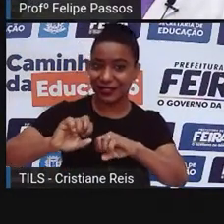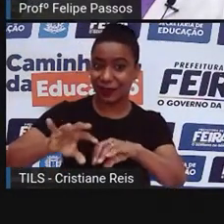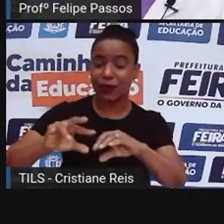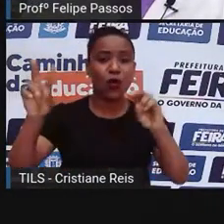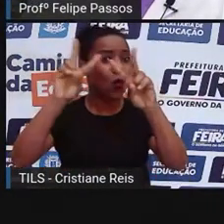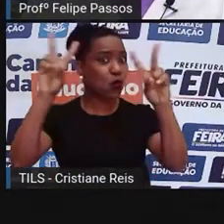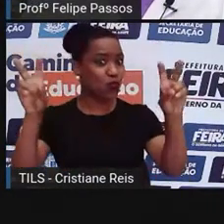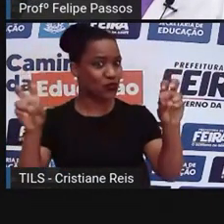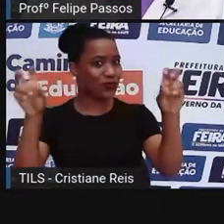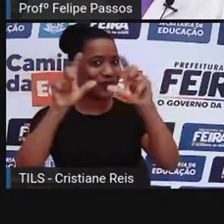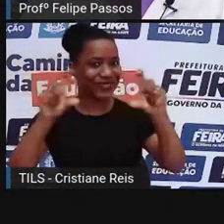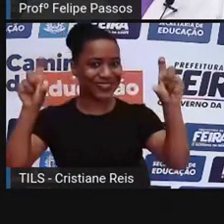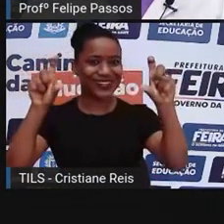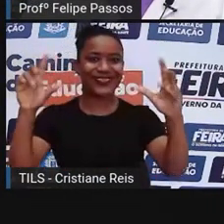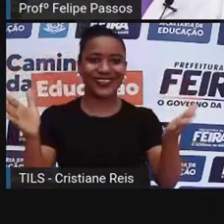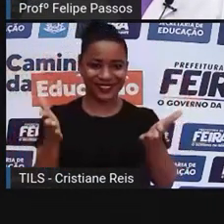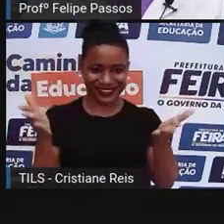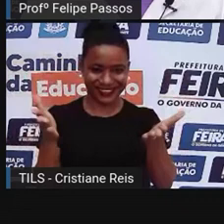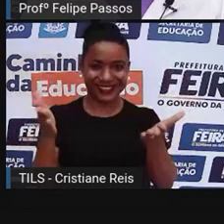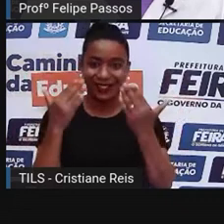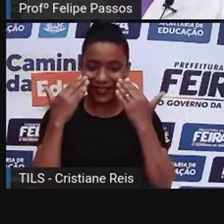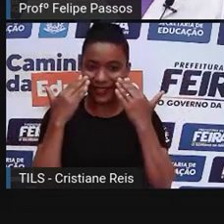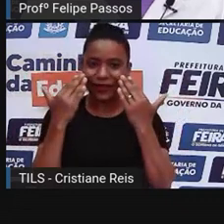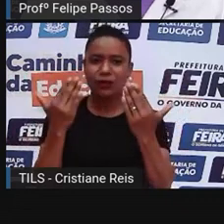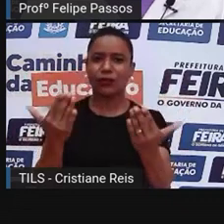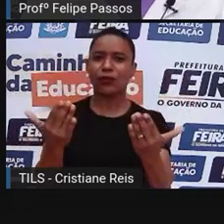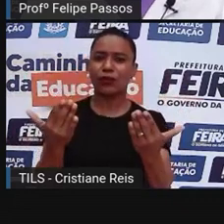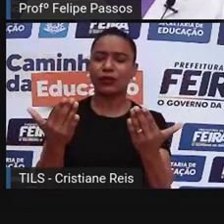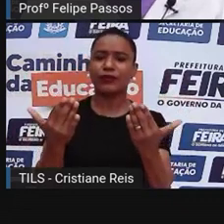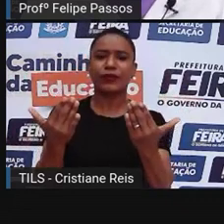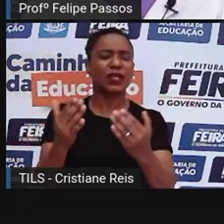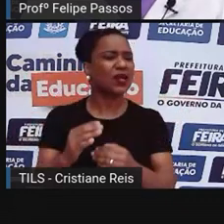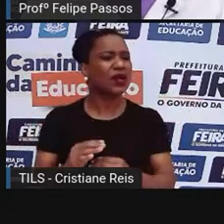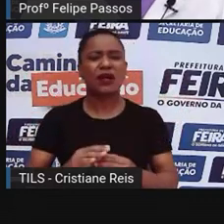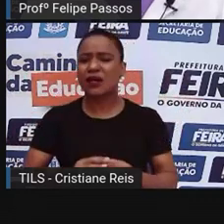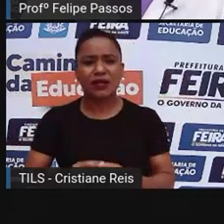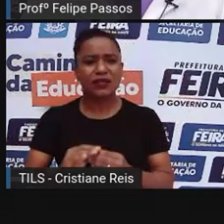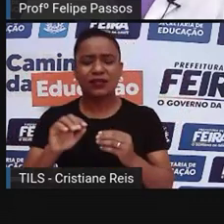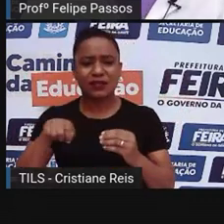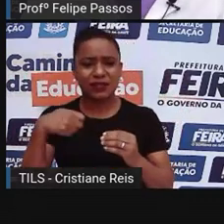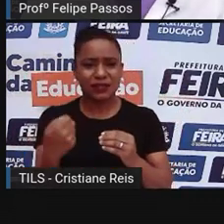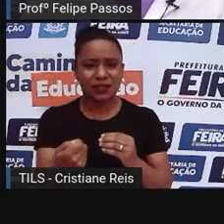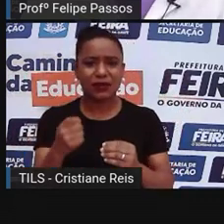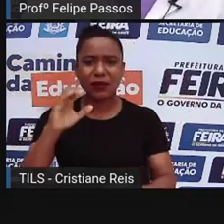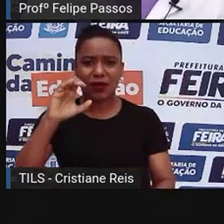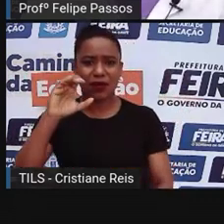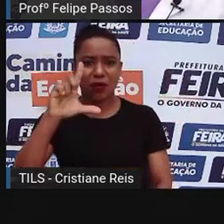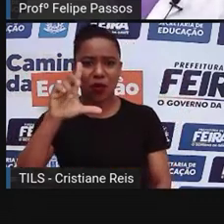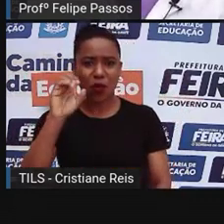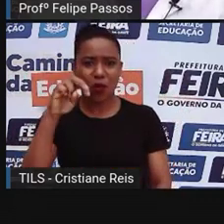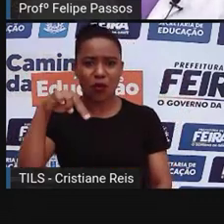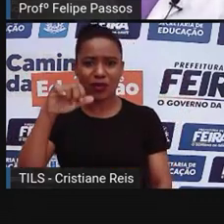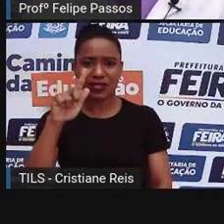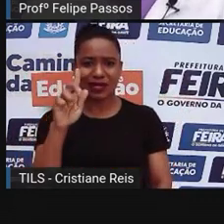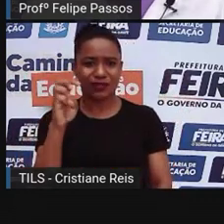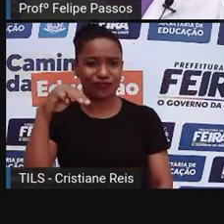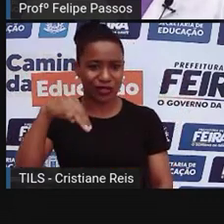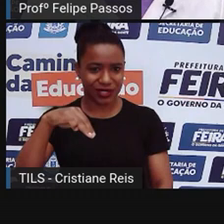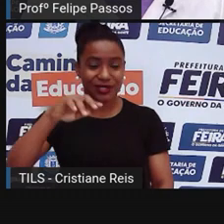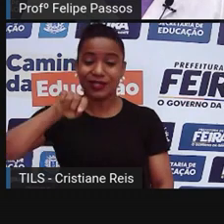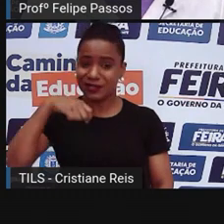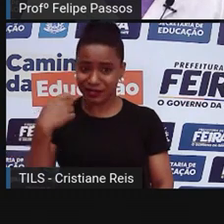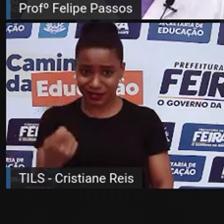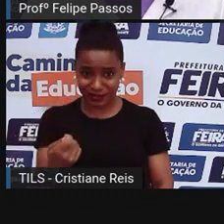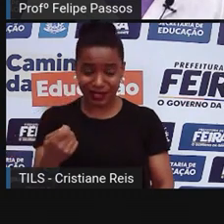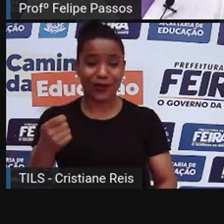hoje, o que é clonagem? Você já ouviu falar disso? Você prestou atenção nas notícias aí